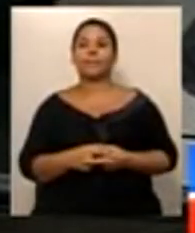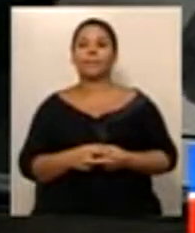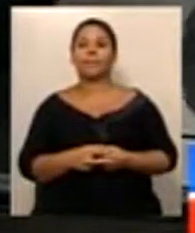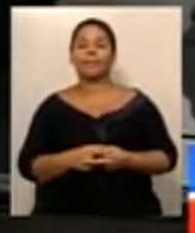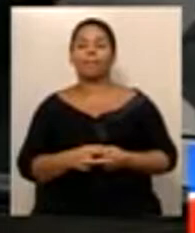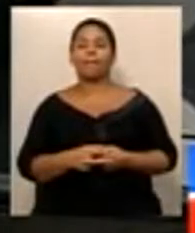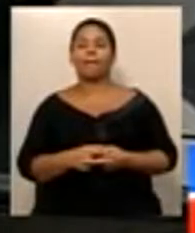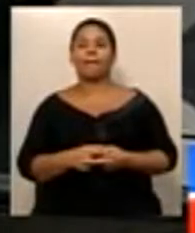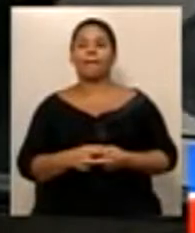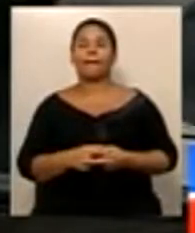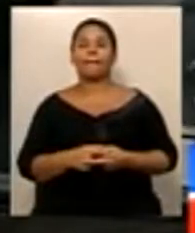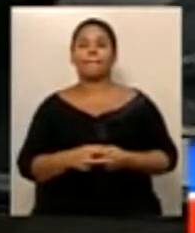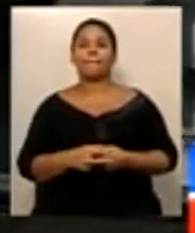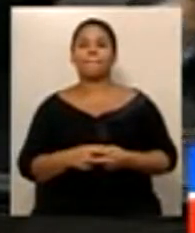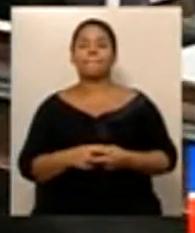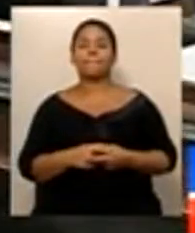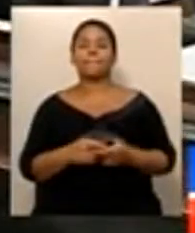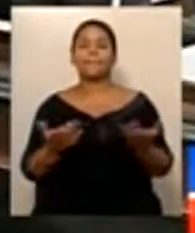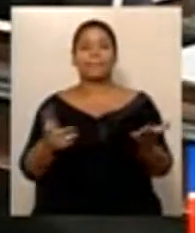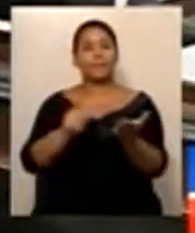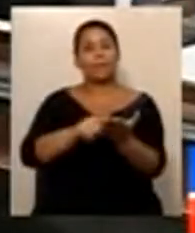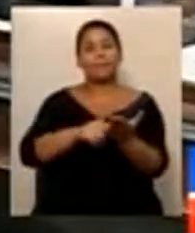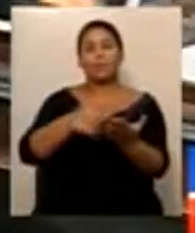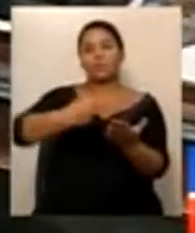presidente. É o que consta o expediente.